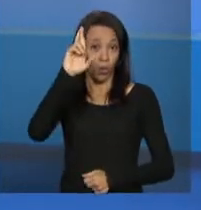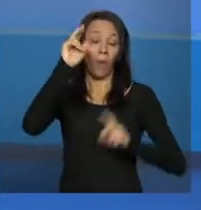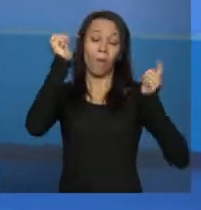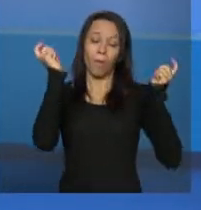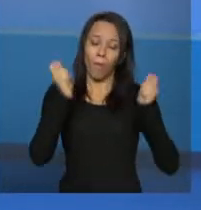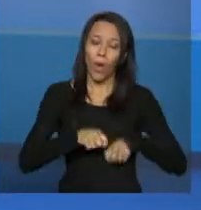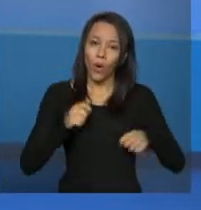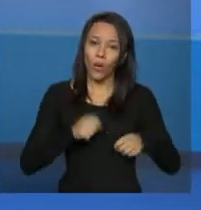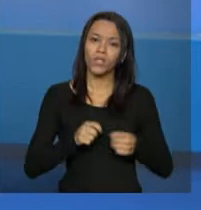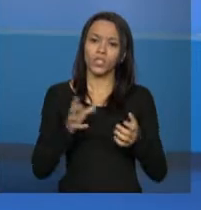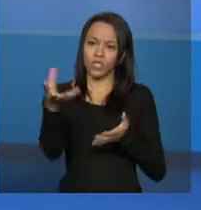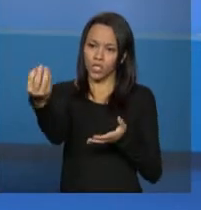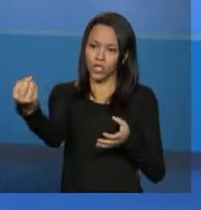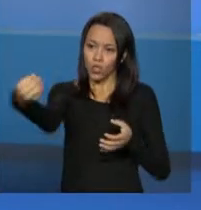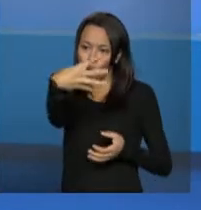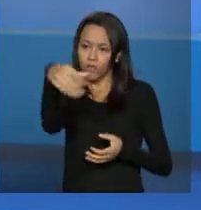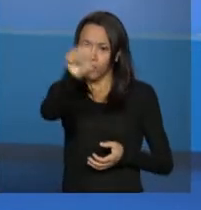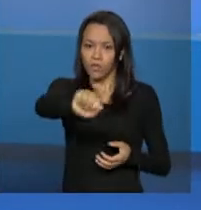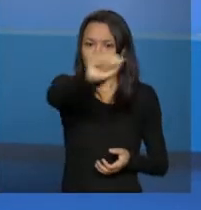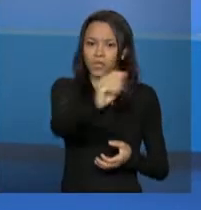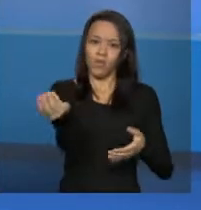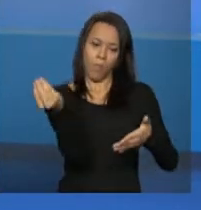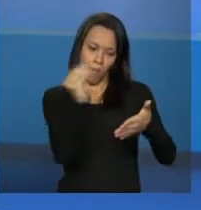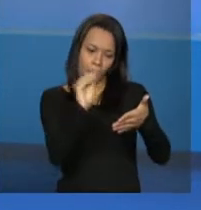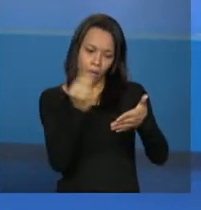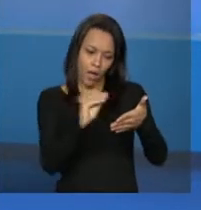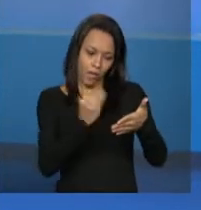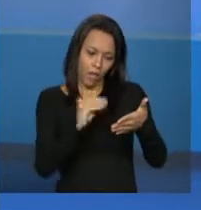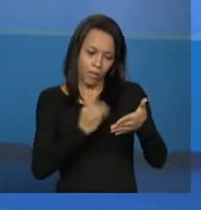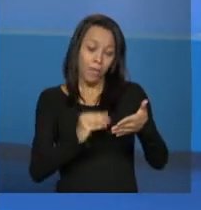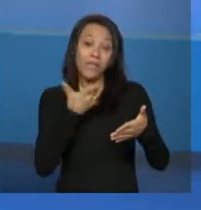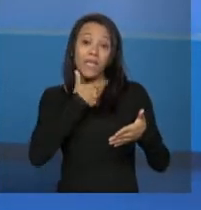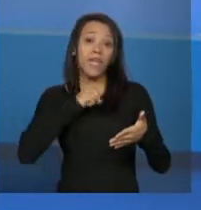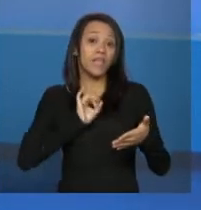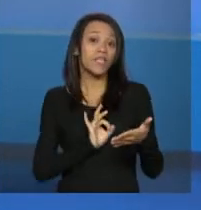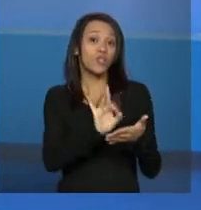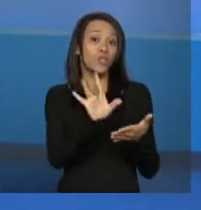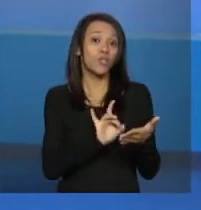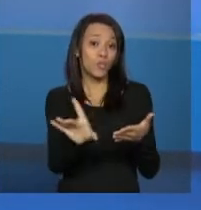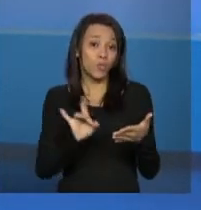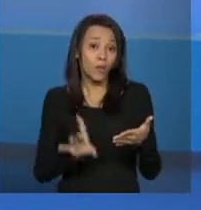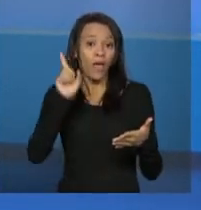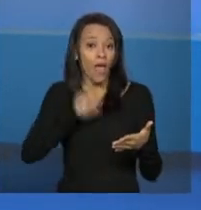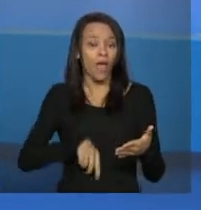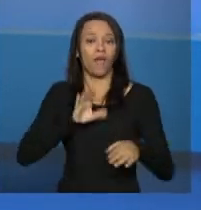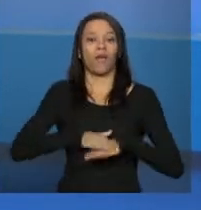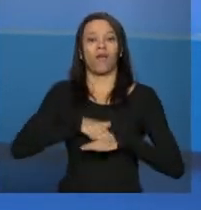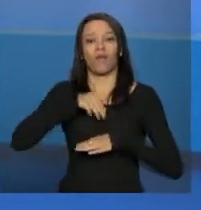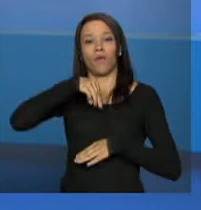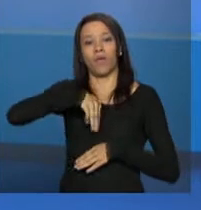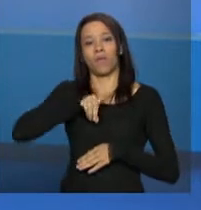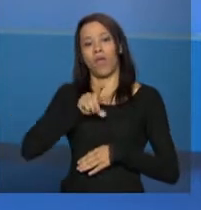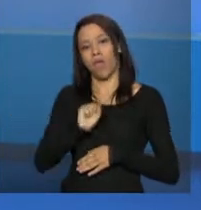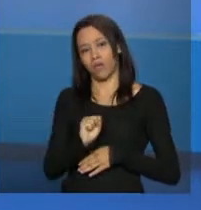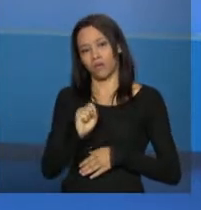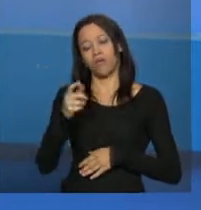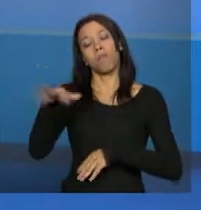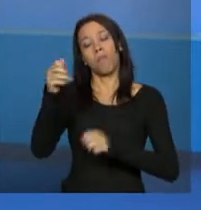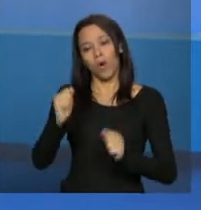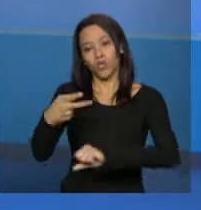inserir novas entidades novas ofertas porém a exclusão só quem faz o MDS para isso entre em contato conosco através do e-mail